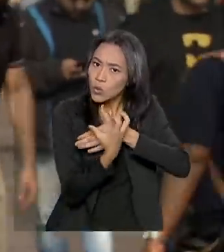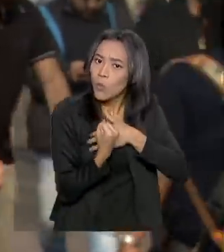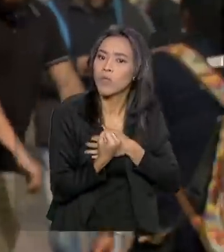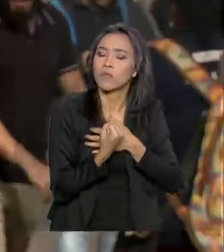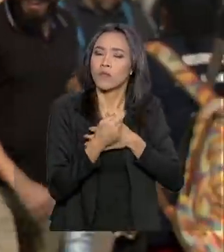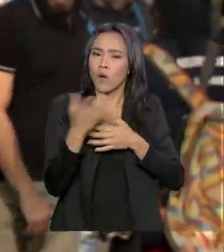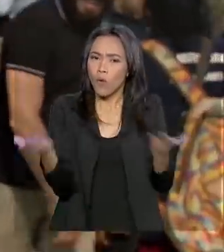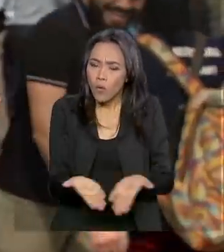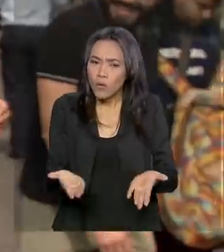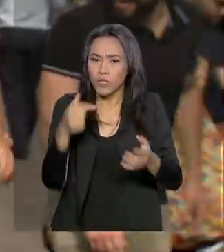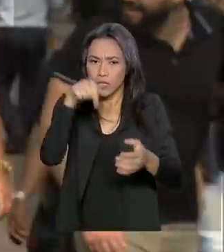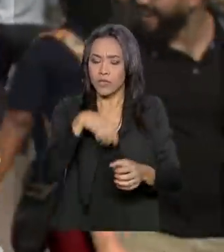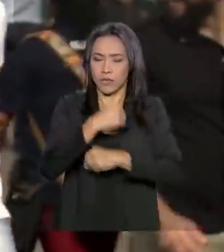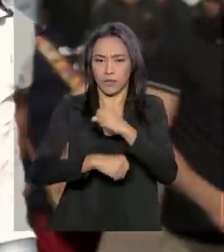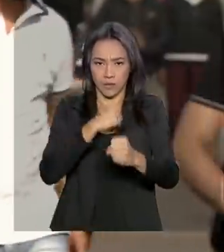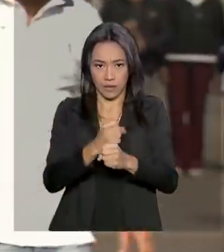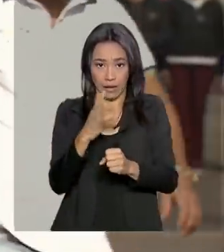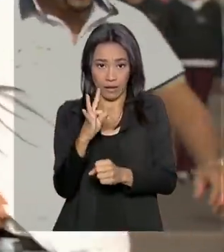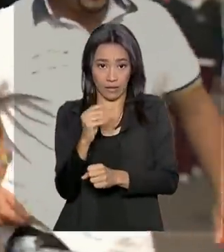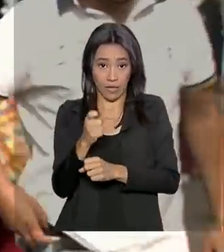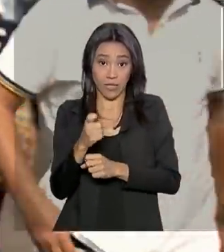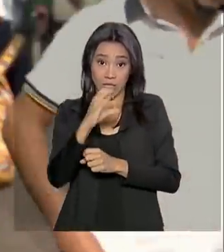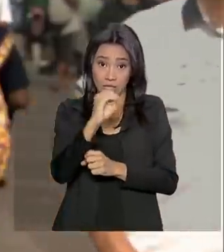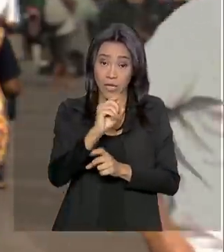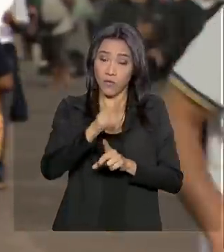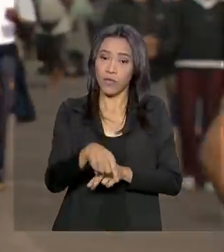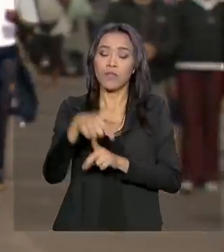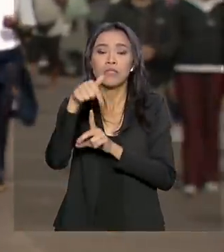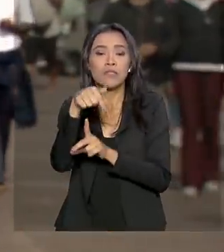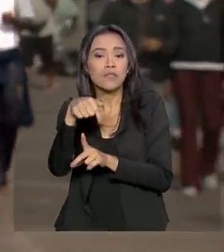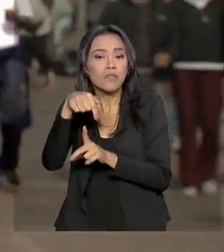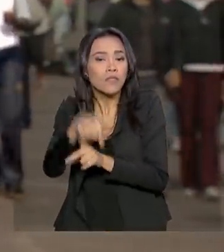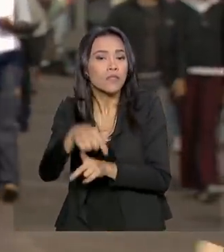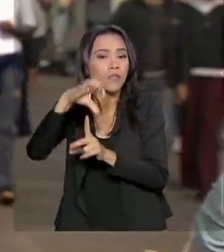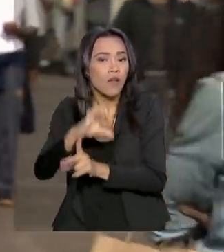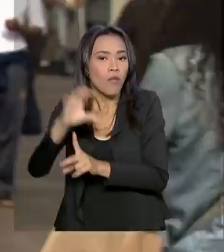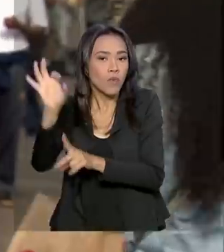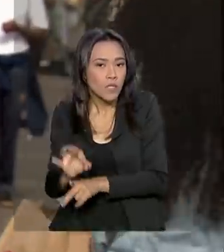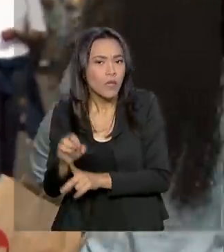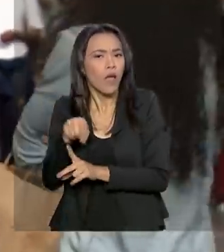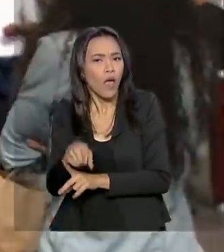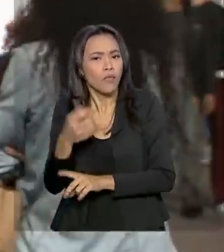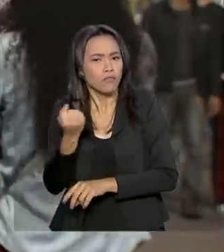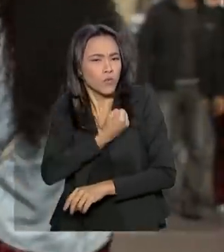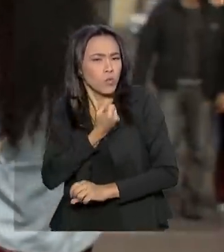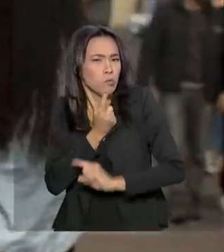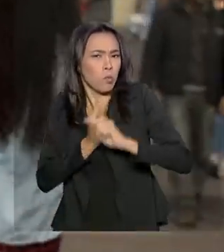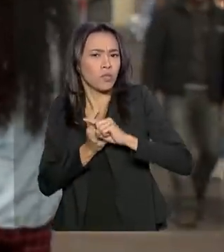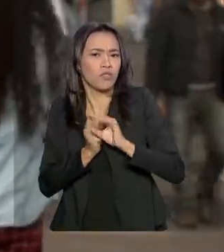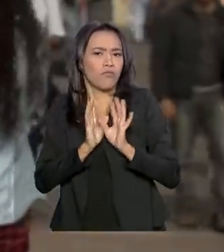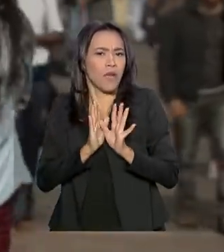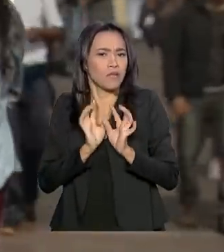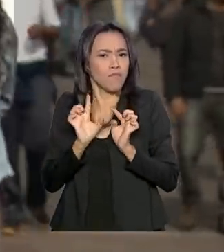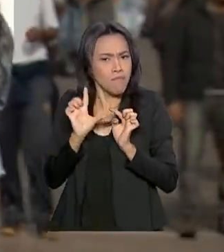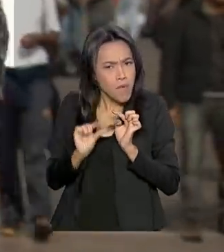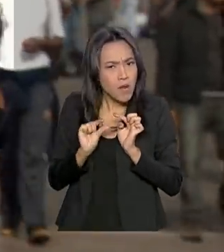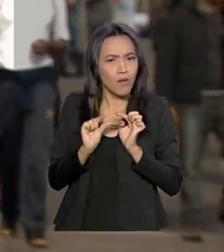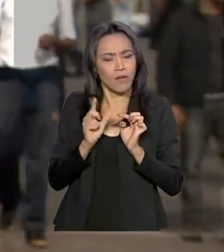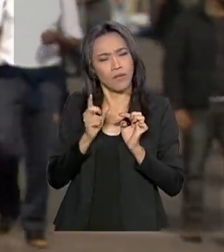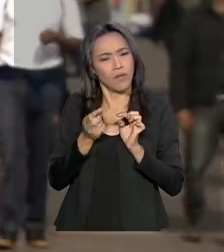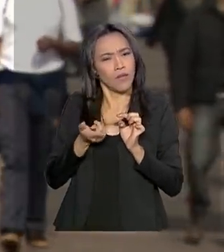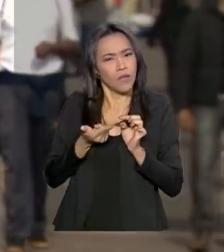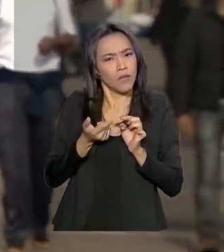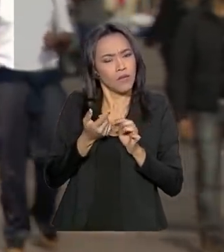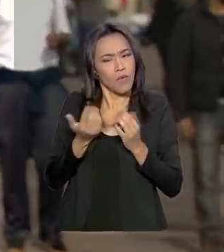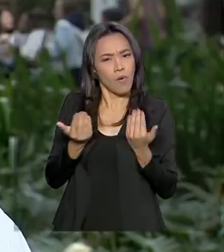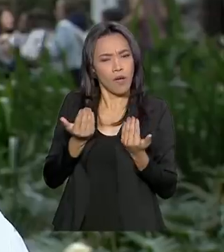populacional este ano foi de 0,79%. Um número positivo, mas um pouco menor do que o observado